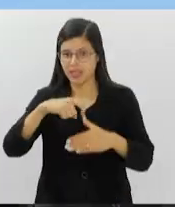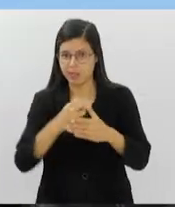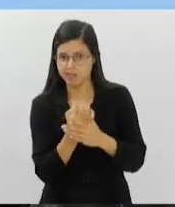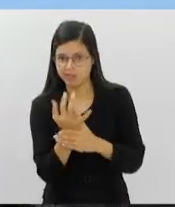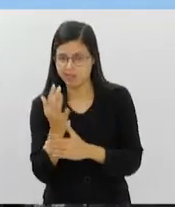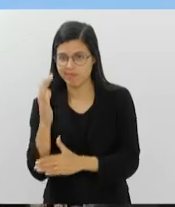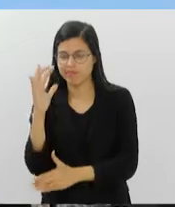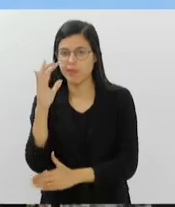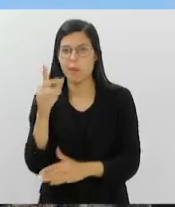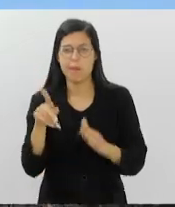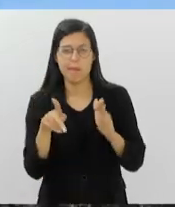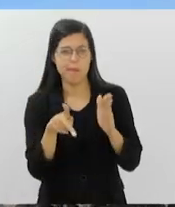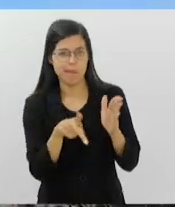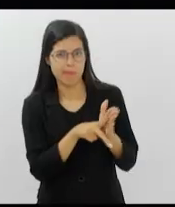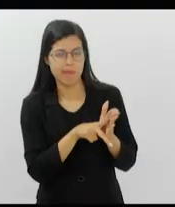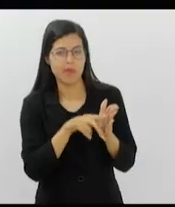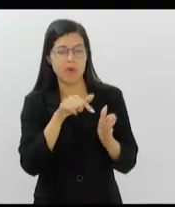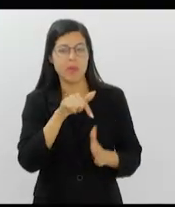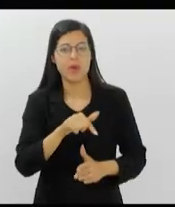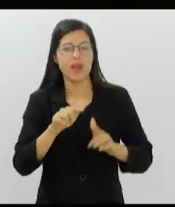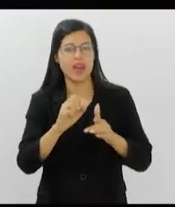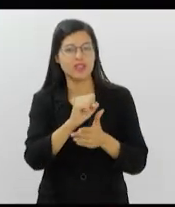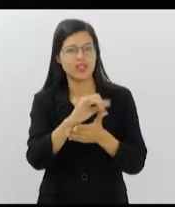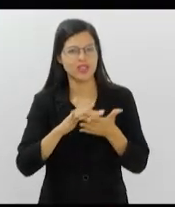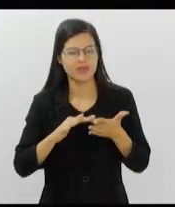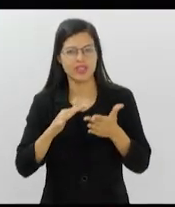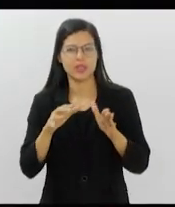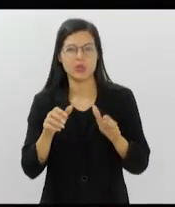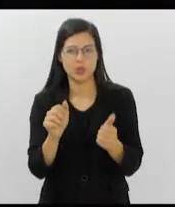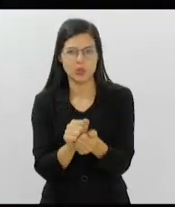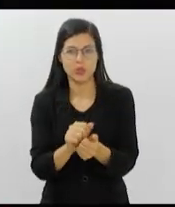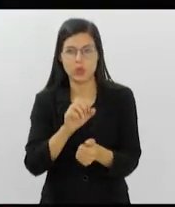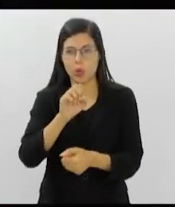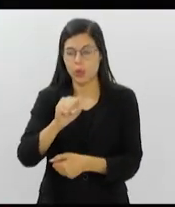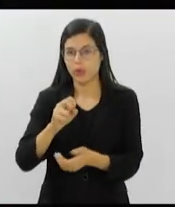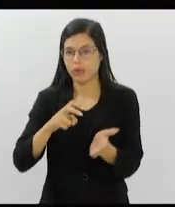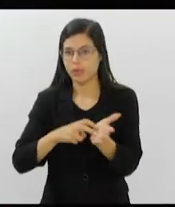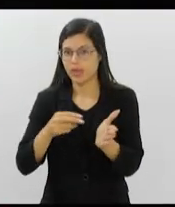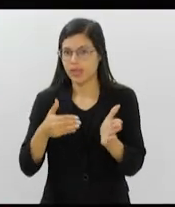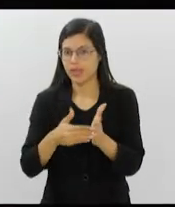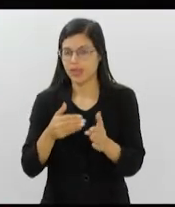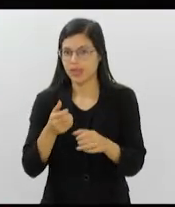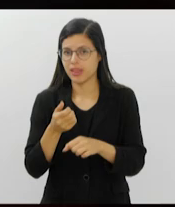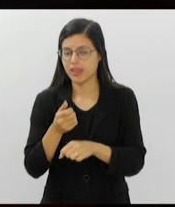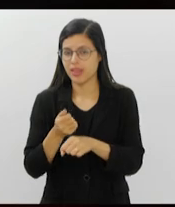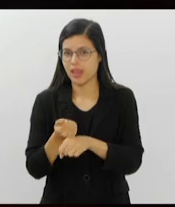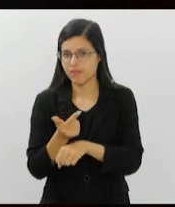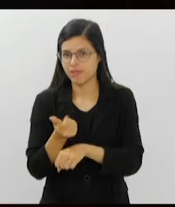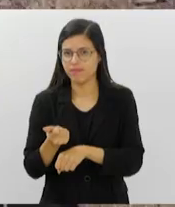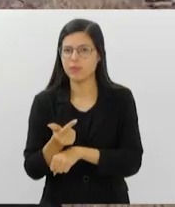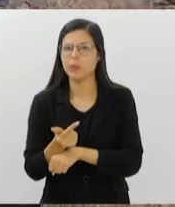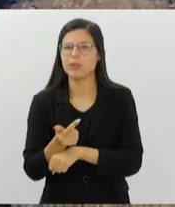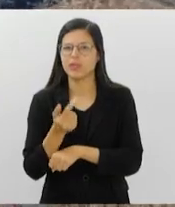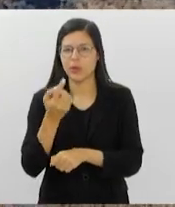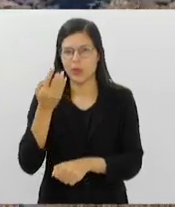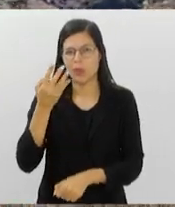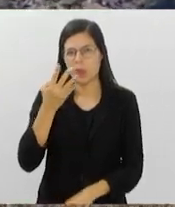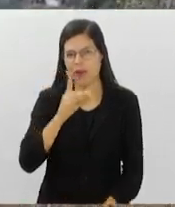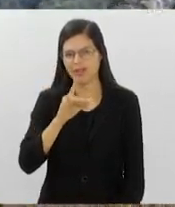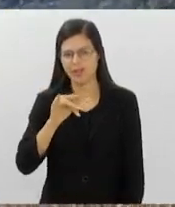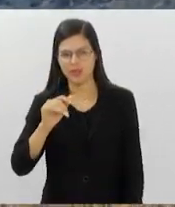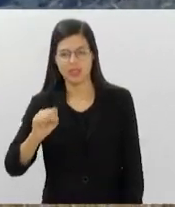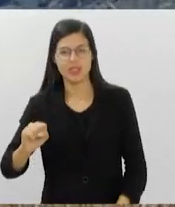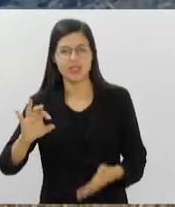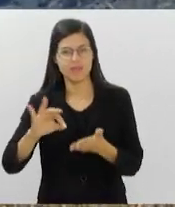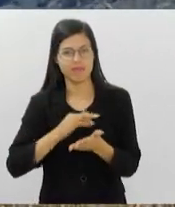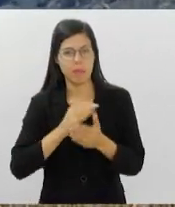nativas da Mata Atlântica numa atividade conjunta das 8 da manhã até o meio-dia durante os quatro dias. As inscrições podem